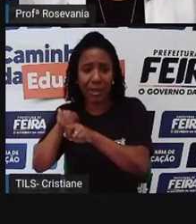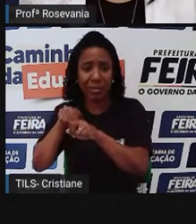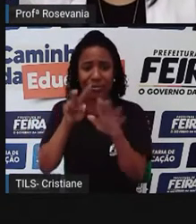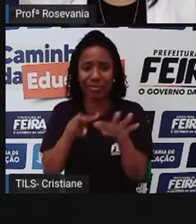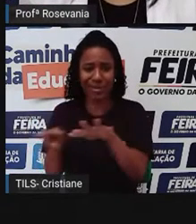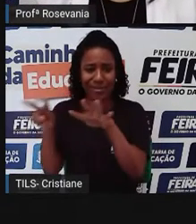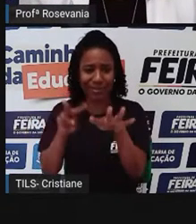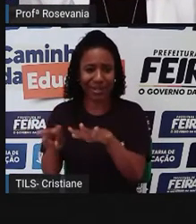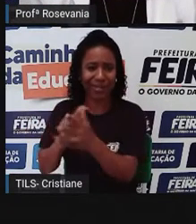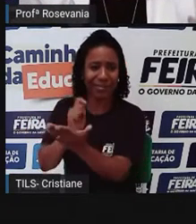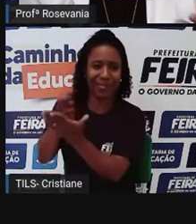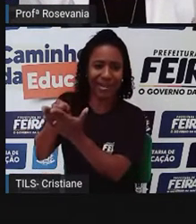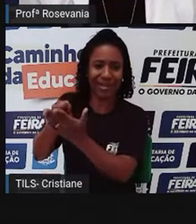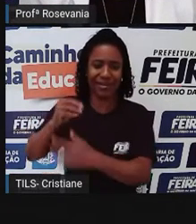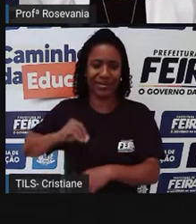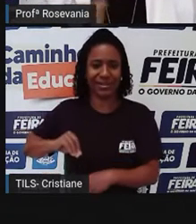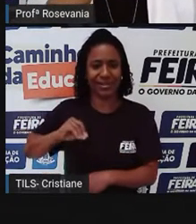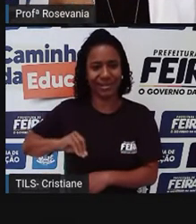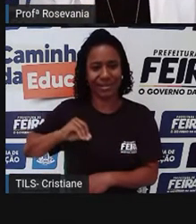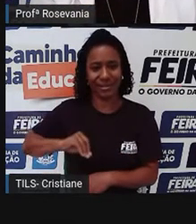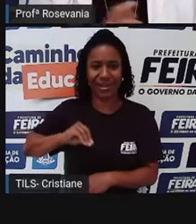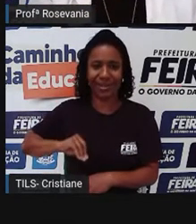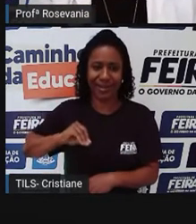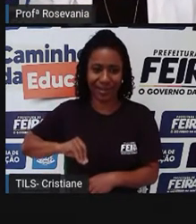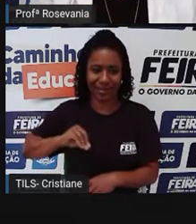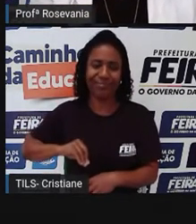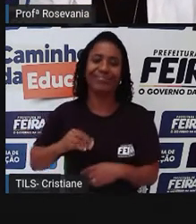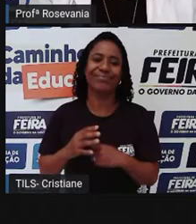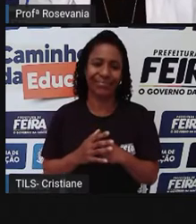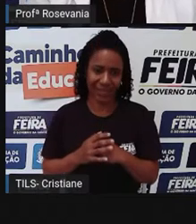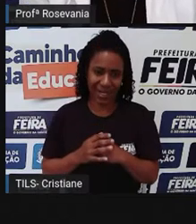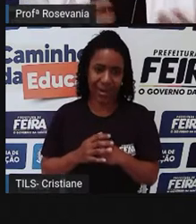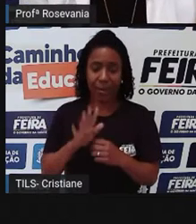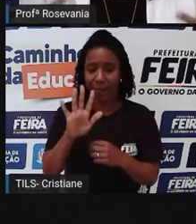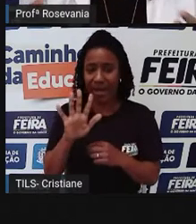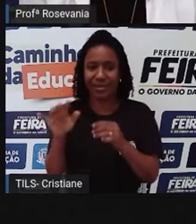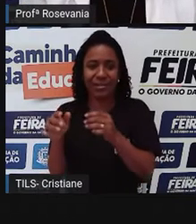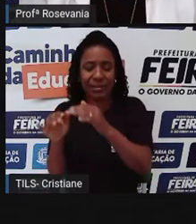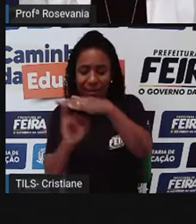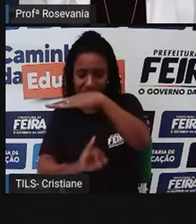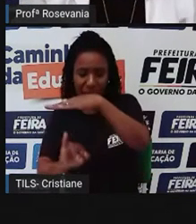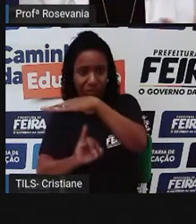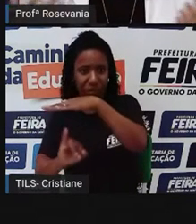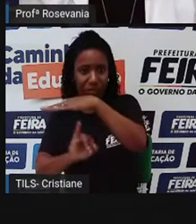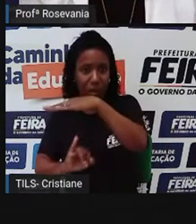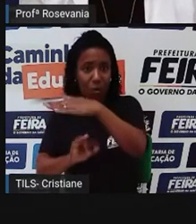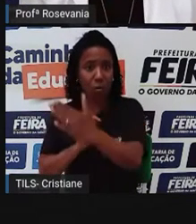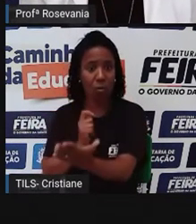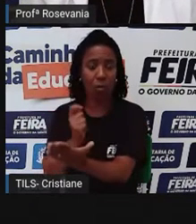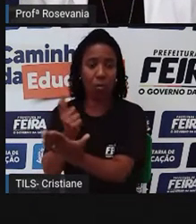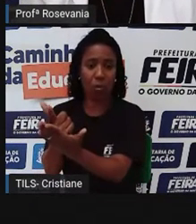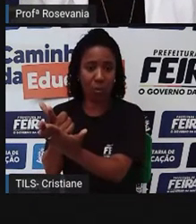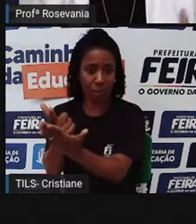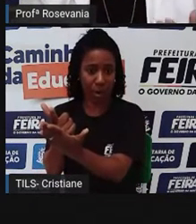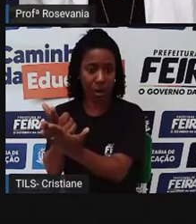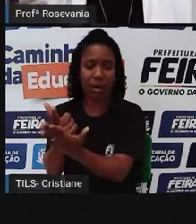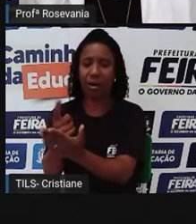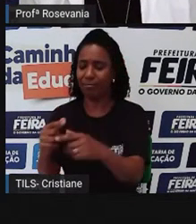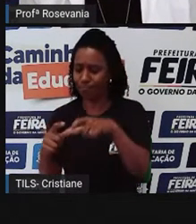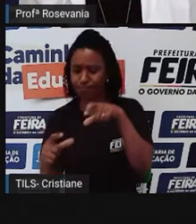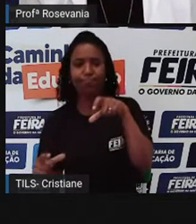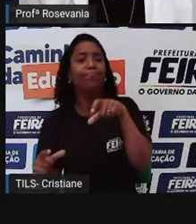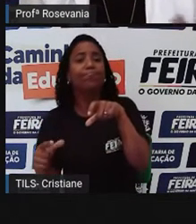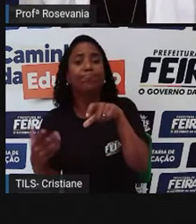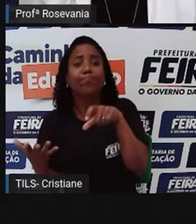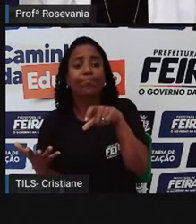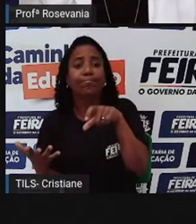salário e vai, e você compra o produto e não recebe uma nota fiscal, que é importante até, caso dê algum problema, né, para você procurar